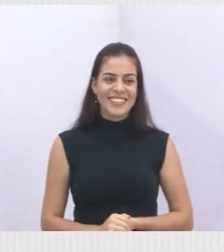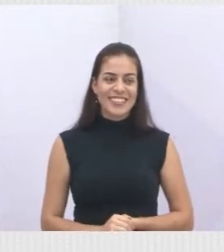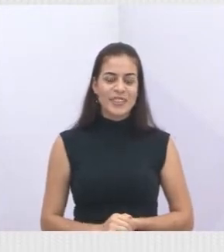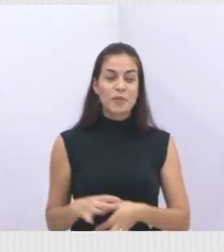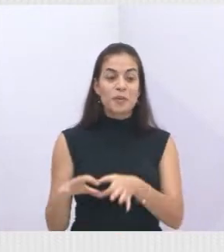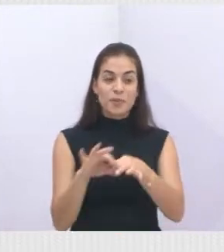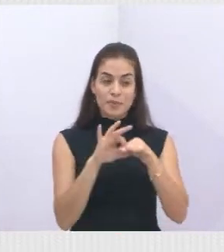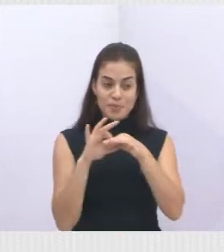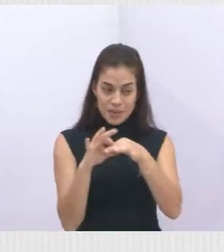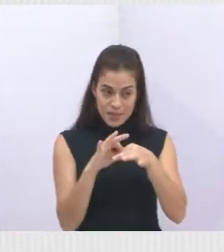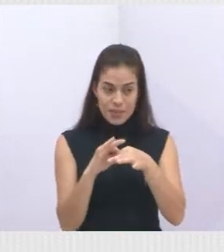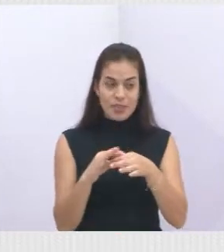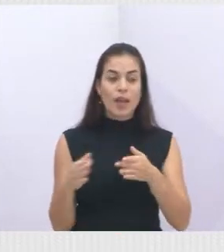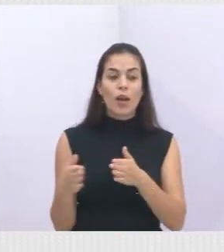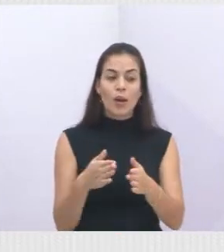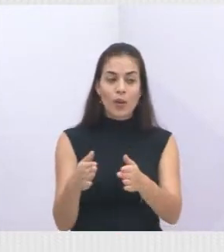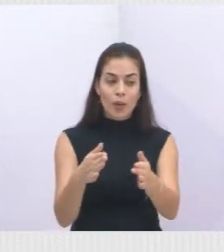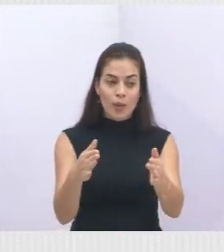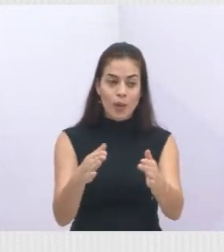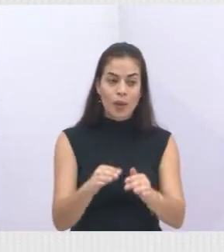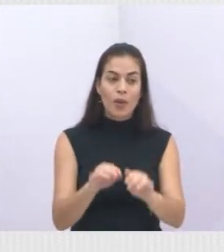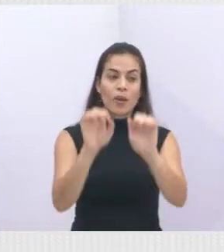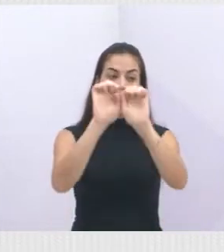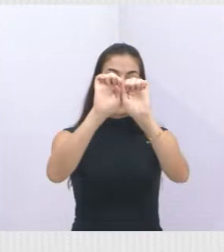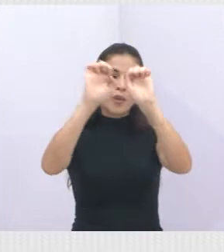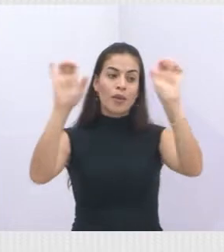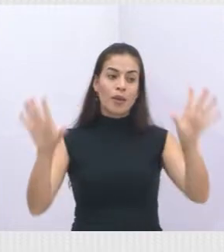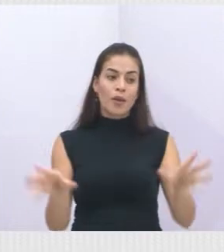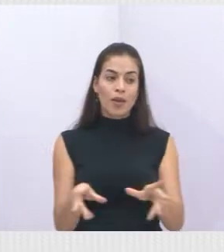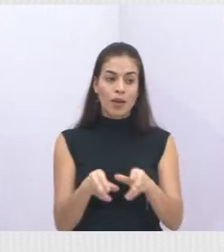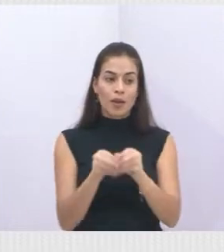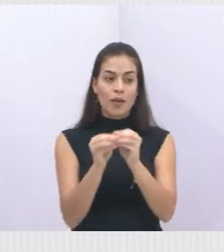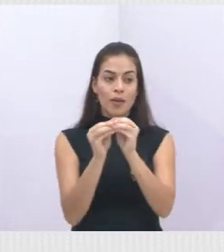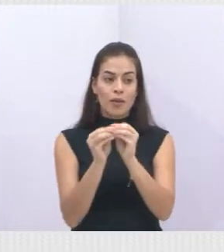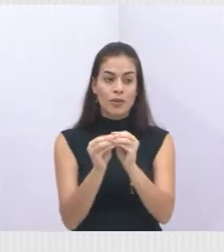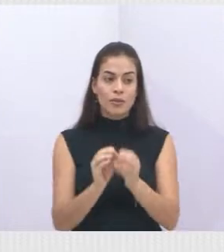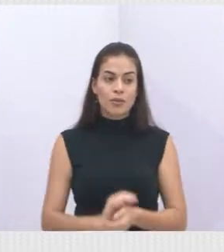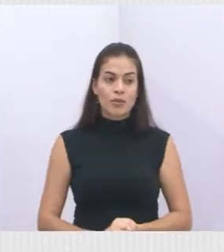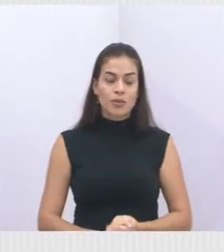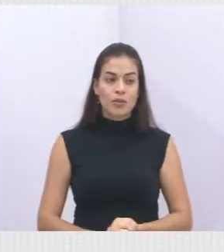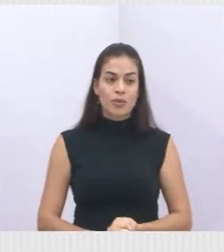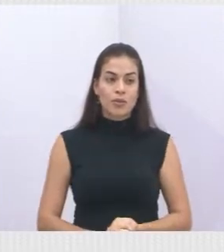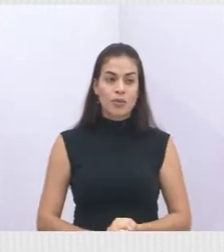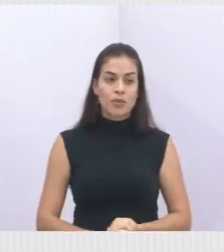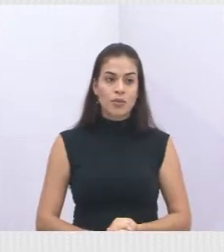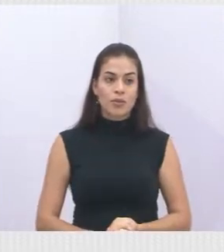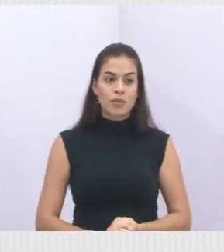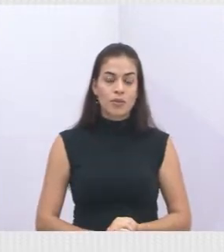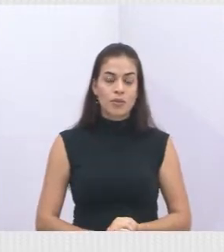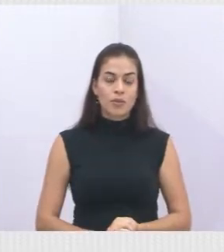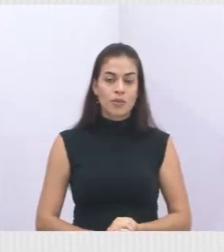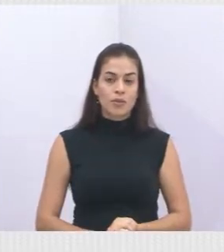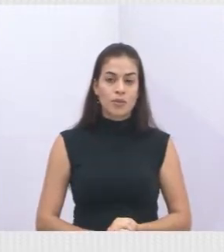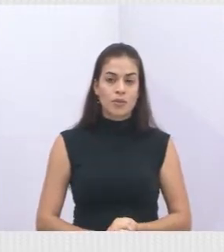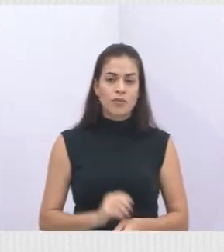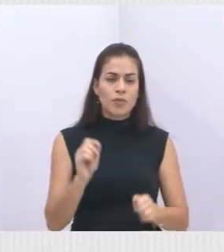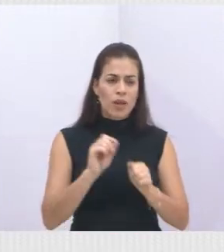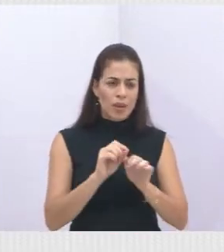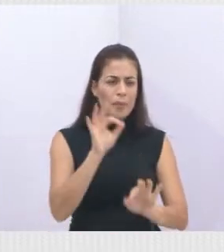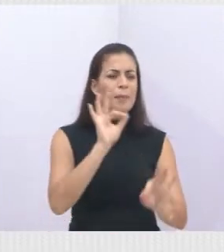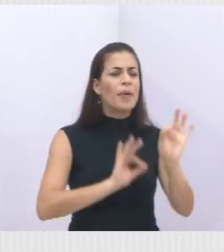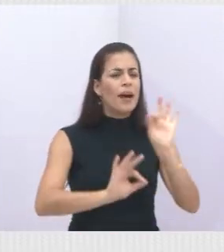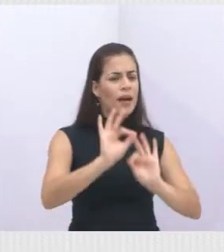Ecológico, já foi entregue um documento, em que foi feito o planejamento da